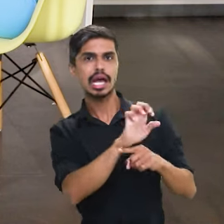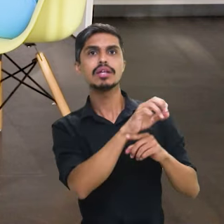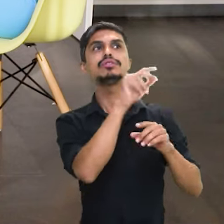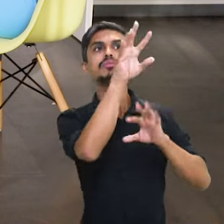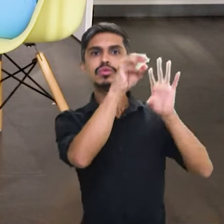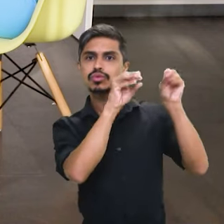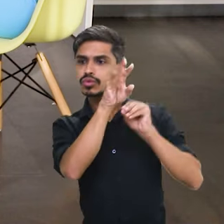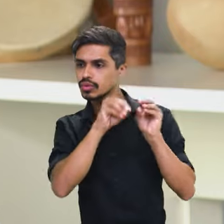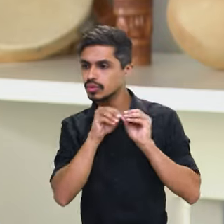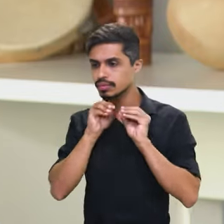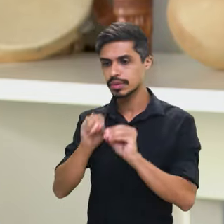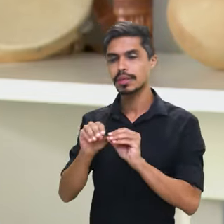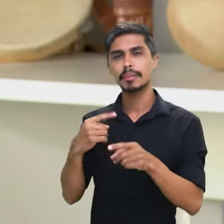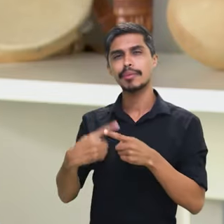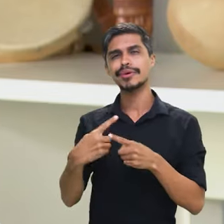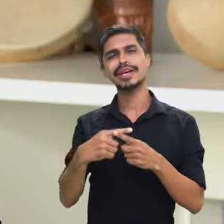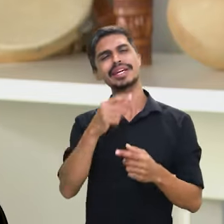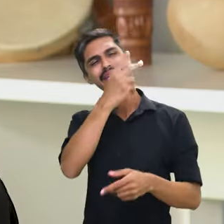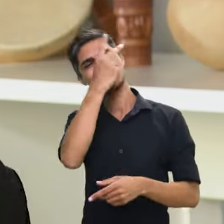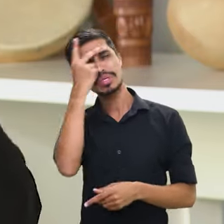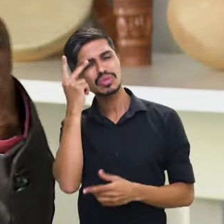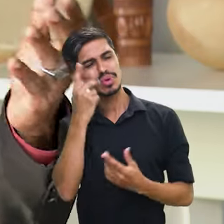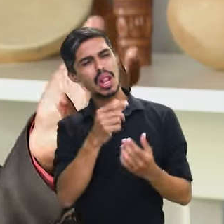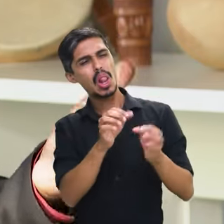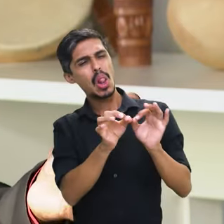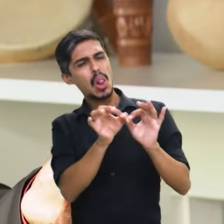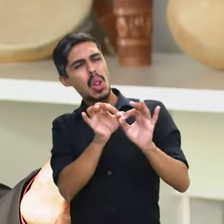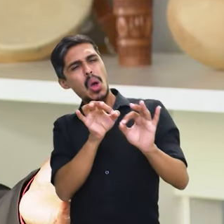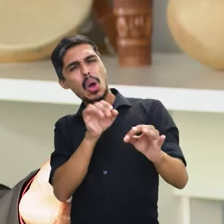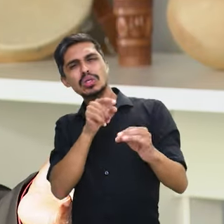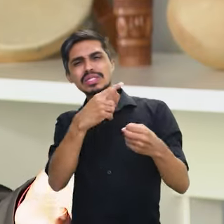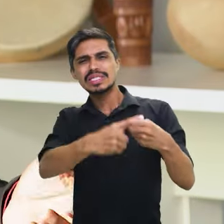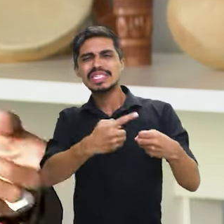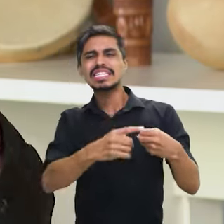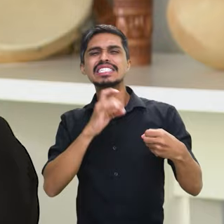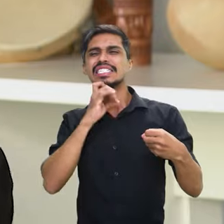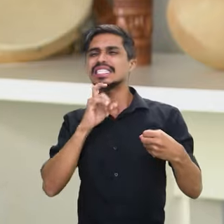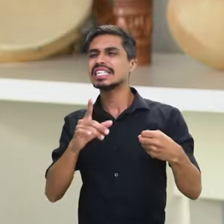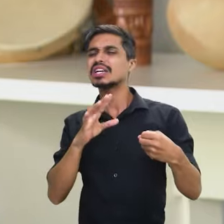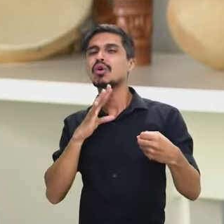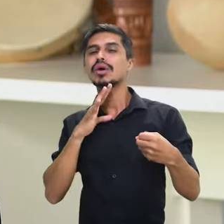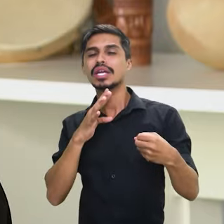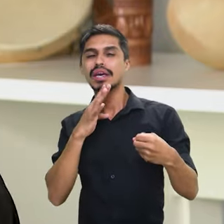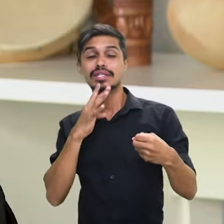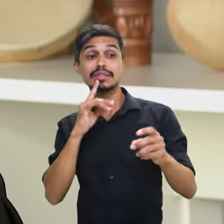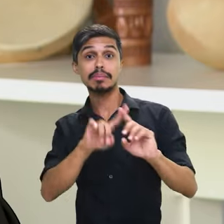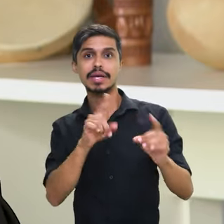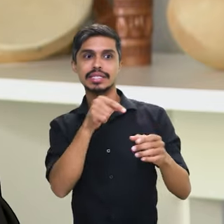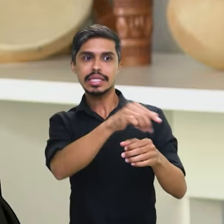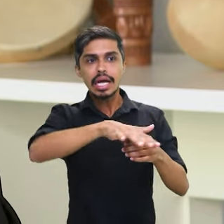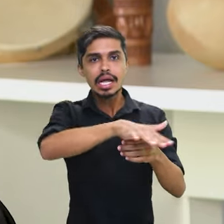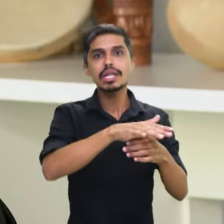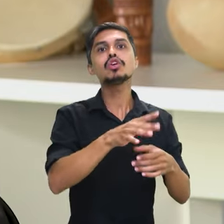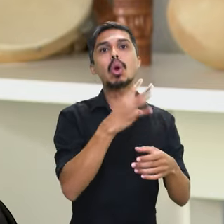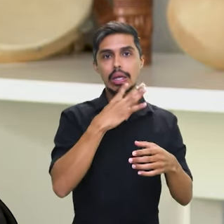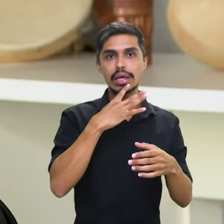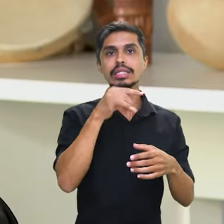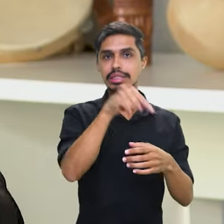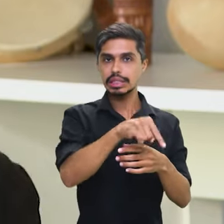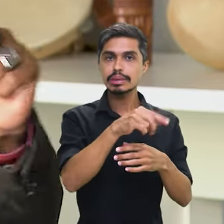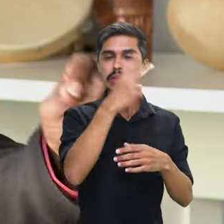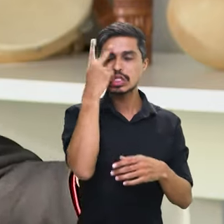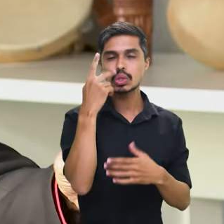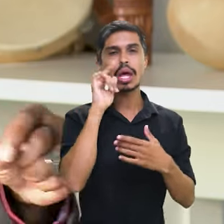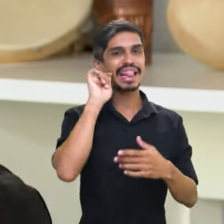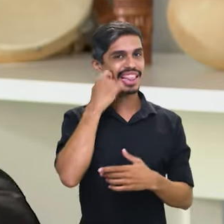personalidade para aquele bairro, para aquele lugar, mas que não é conhecida no Brasil inteiro. Mas ela age ali com uma personalidade notável.